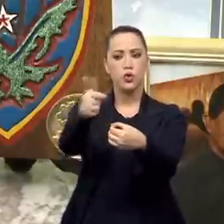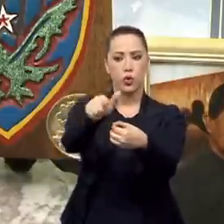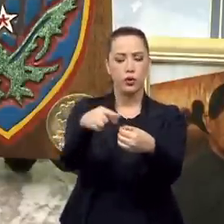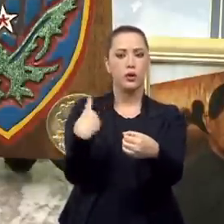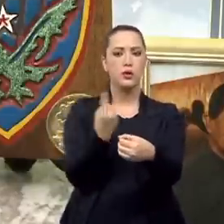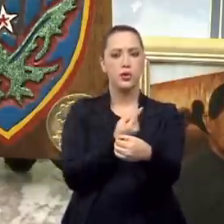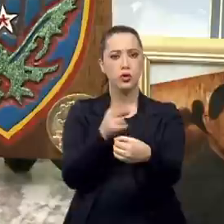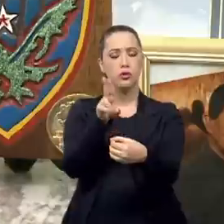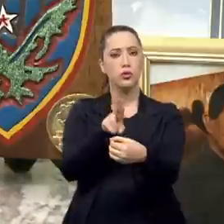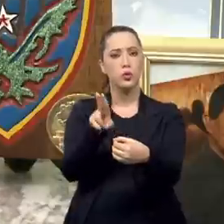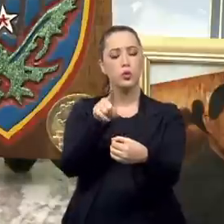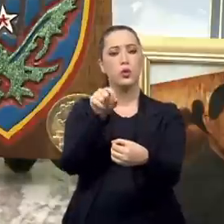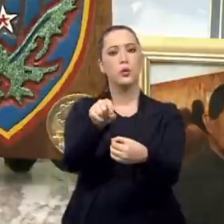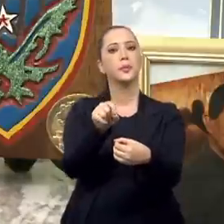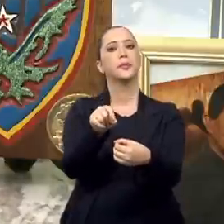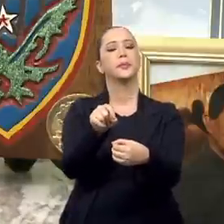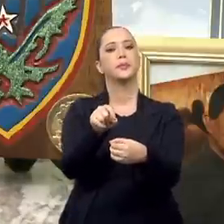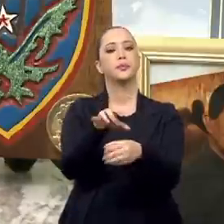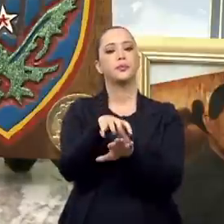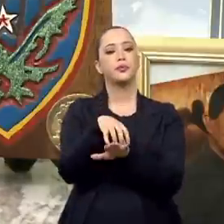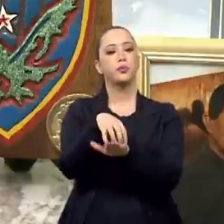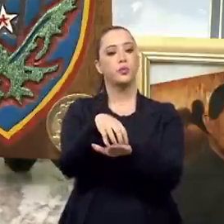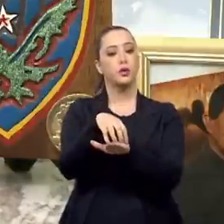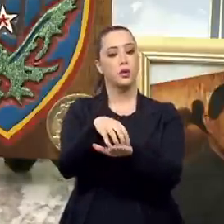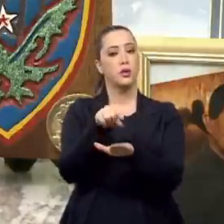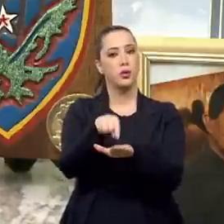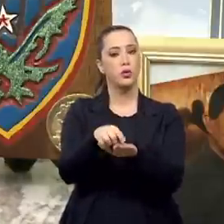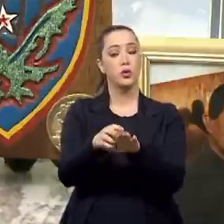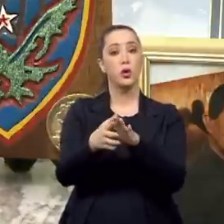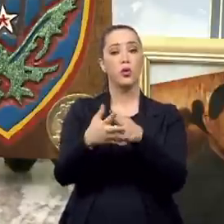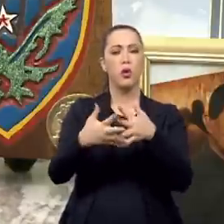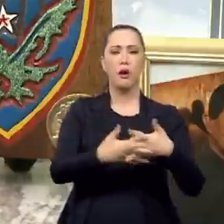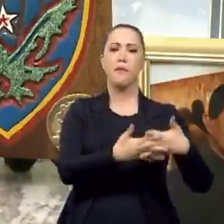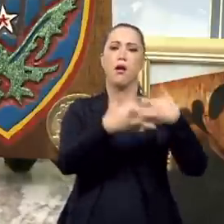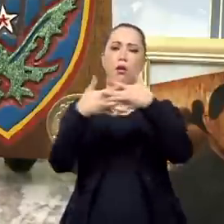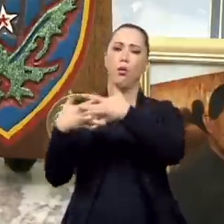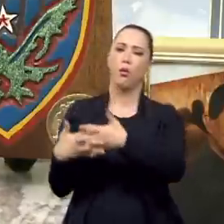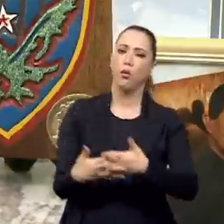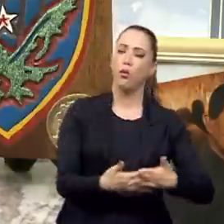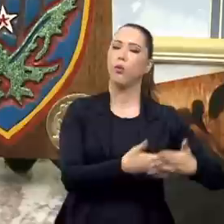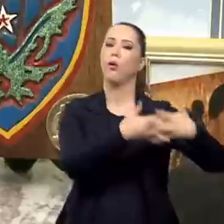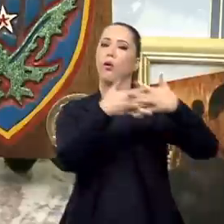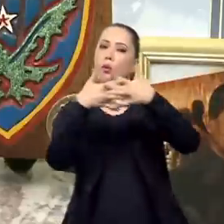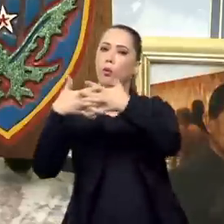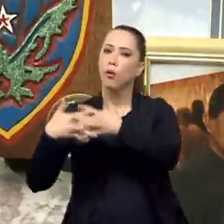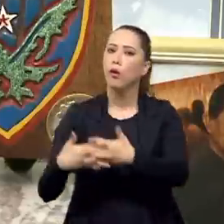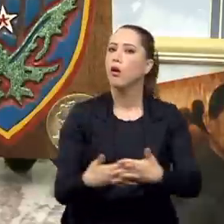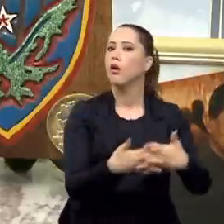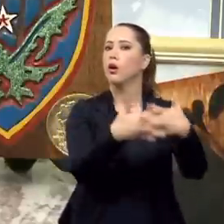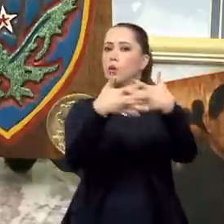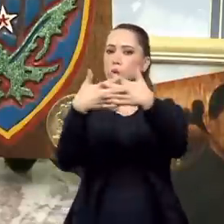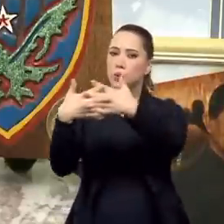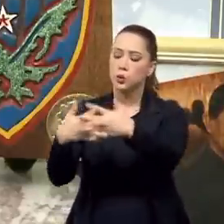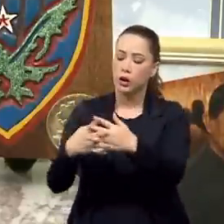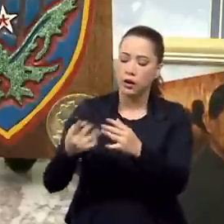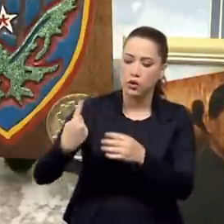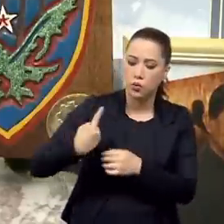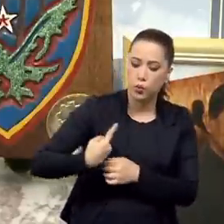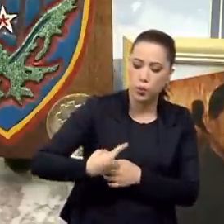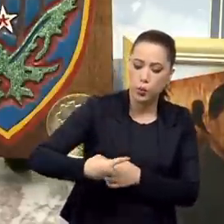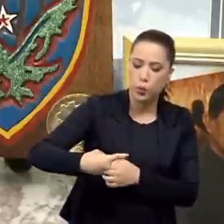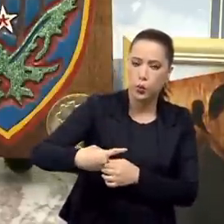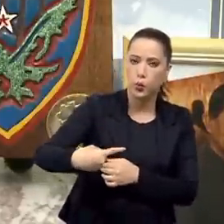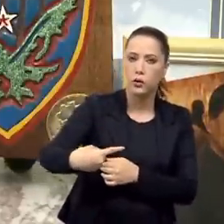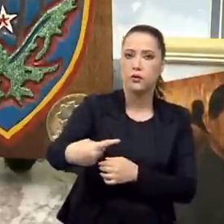caminhões que nos deixaram na